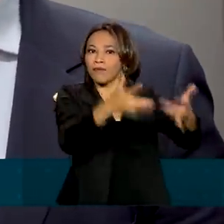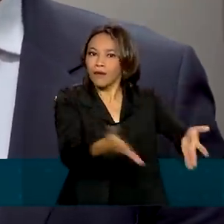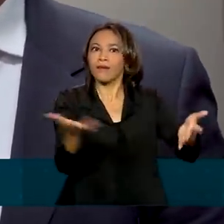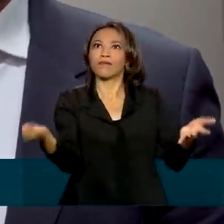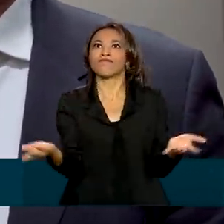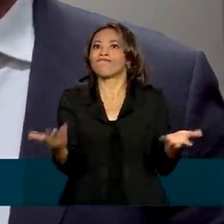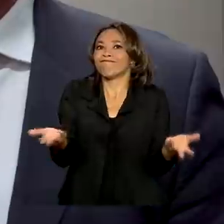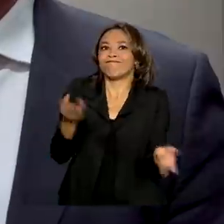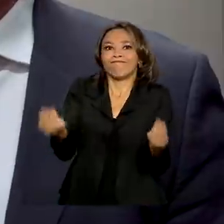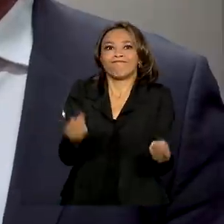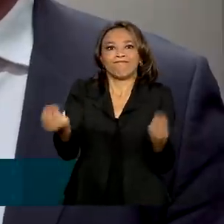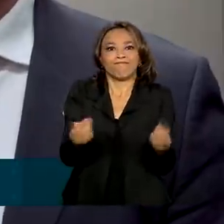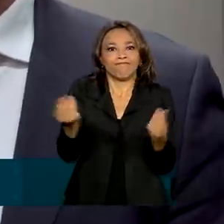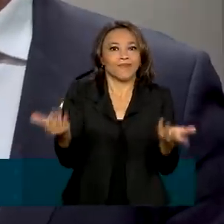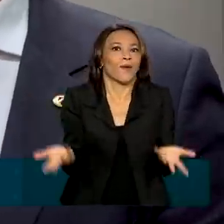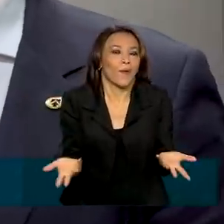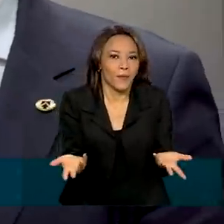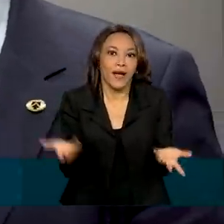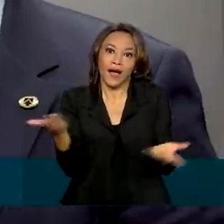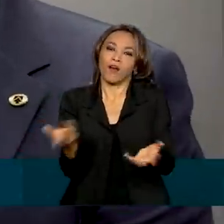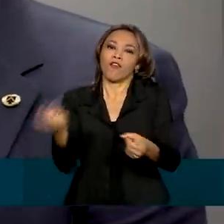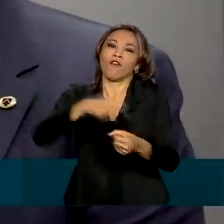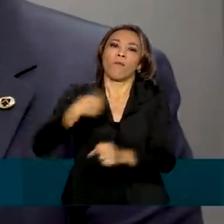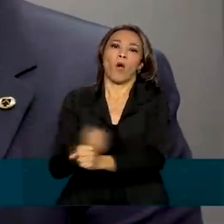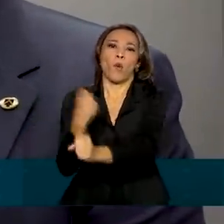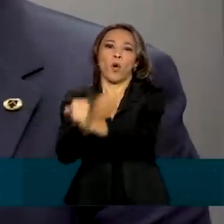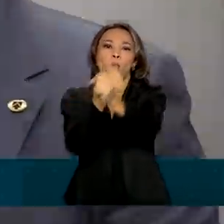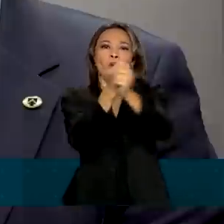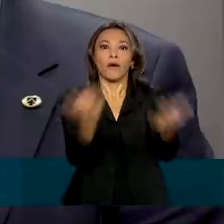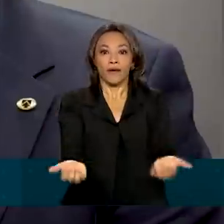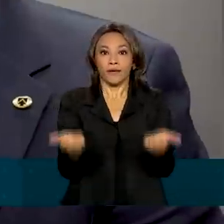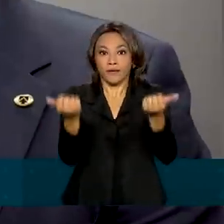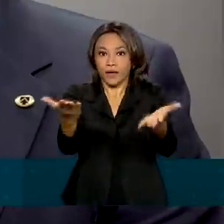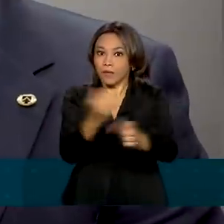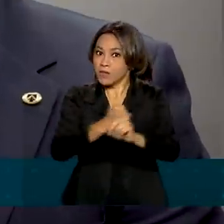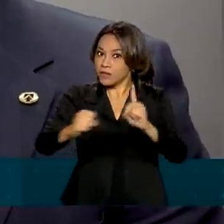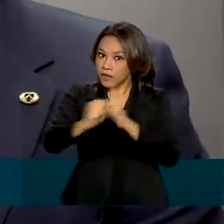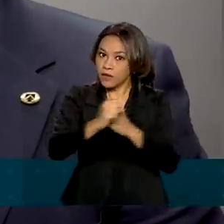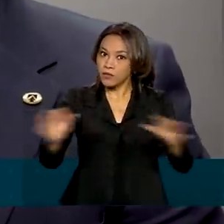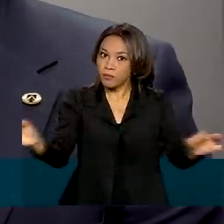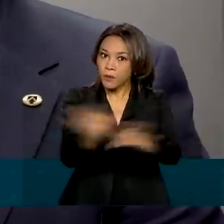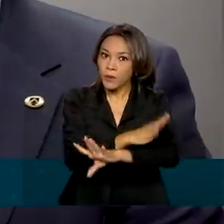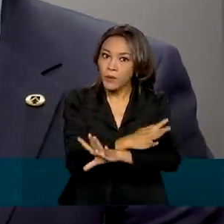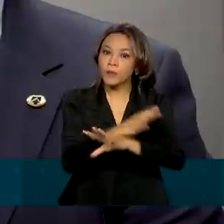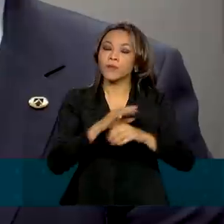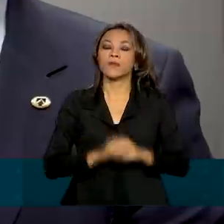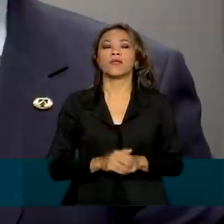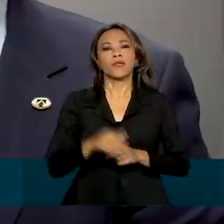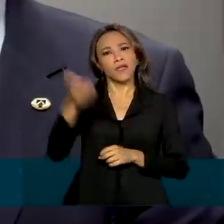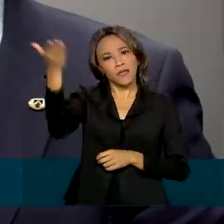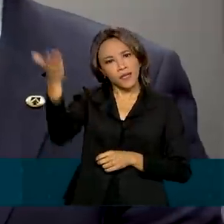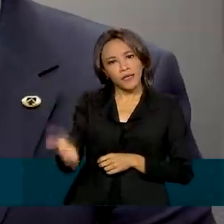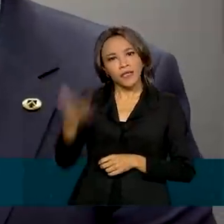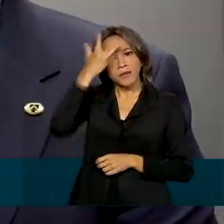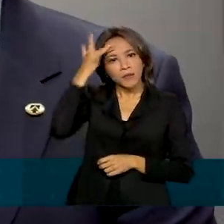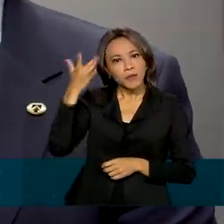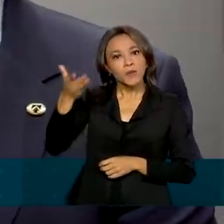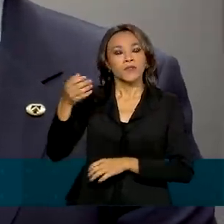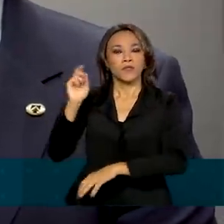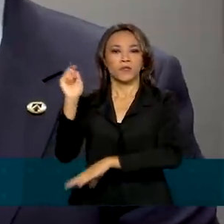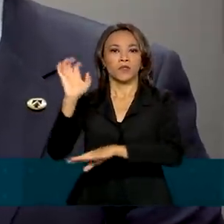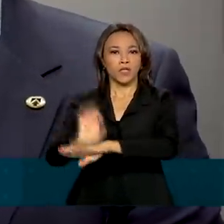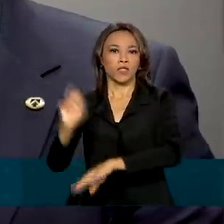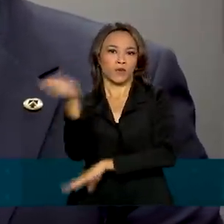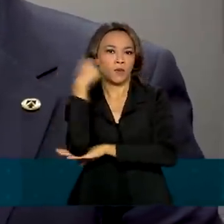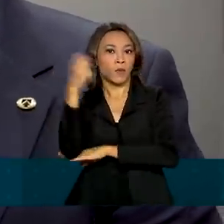inacabadas não geram taxa de retorno. É importante entregar para a sociedade, permitindo que o cidadão do Rio Grande do Sul utilize